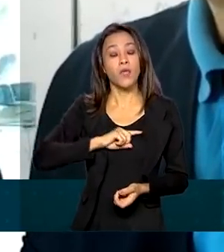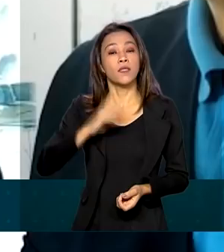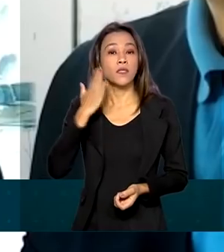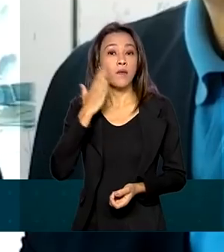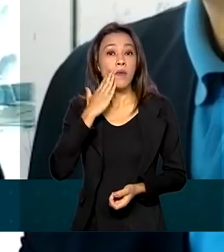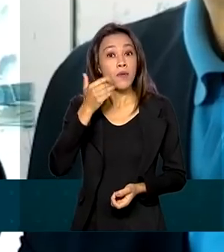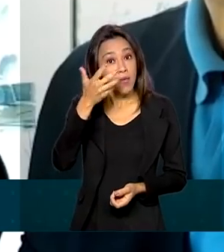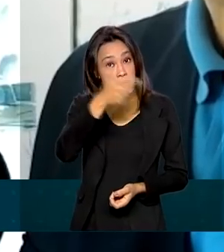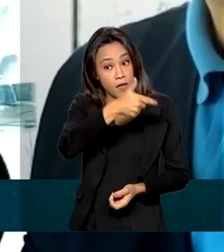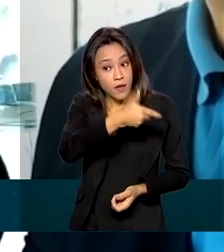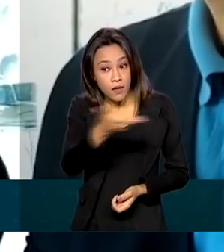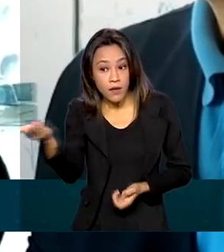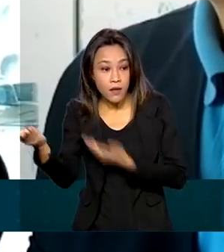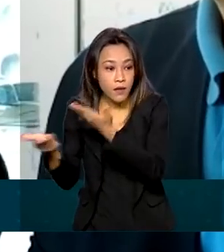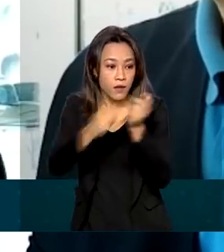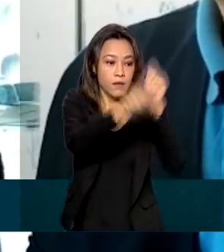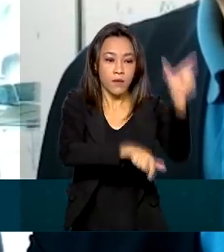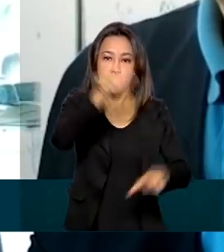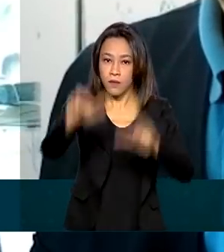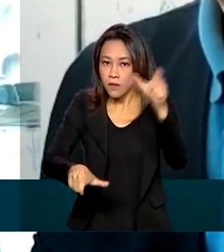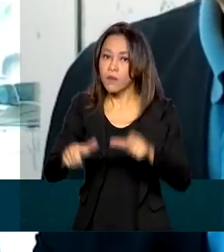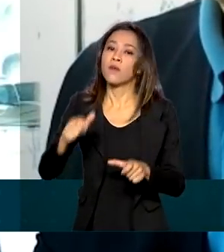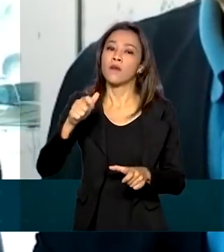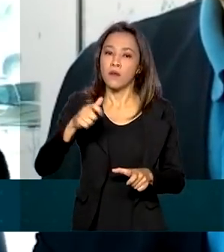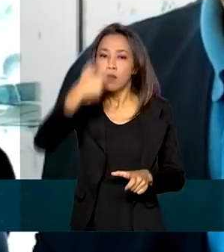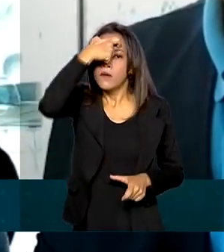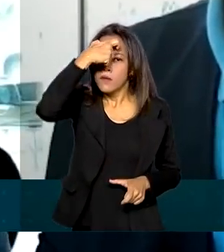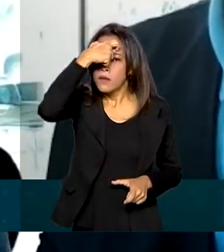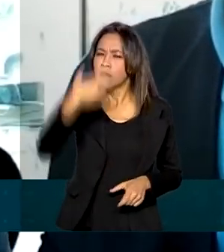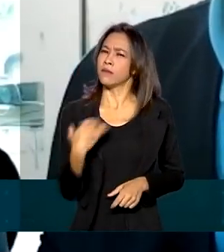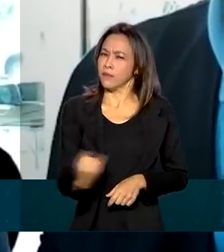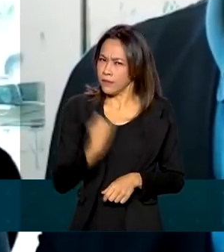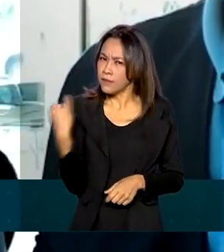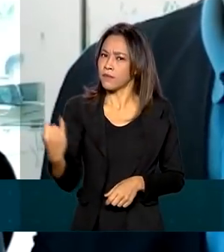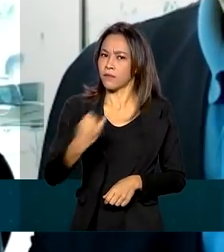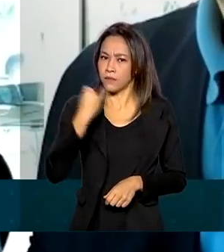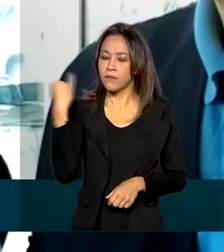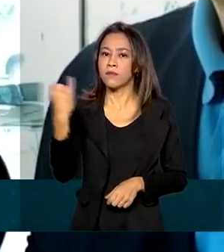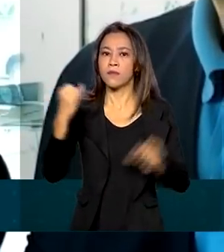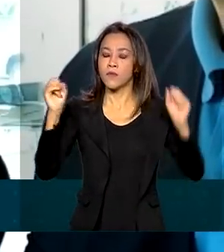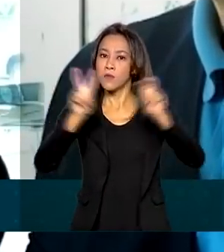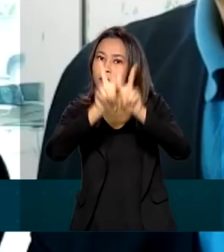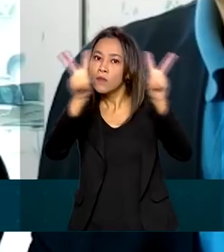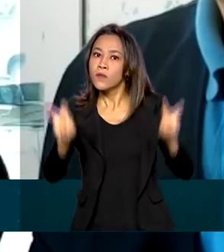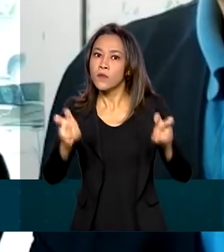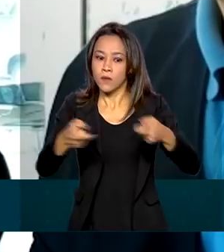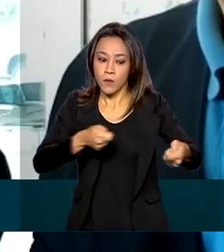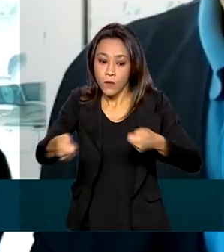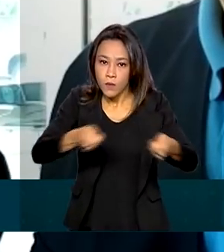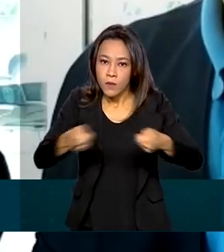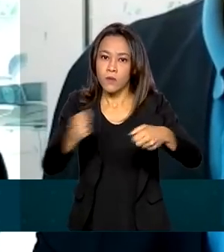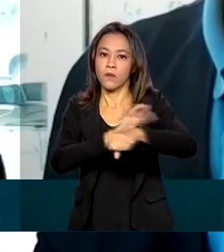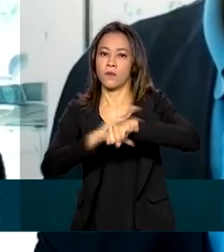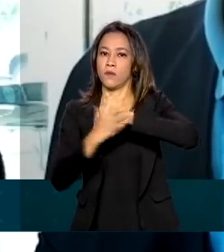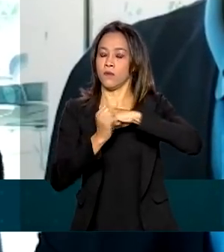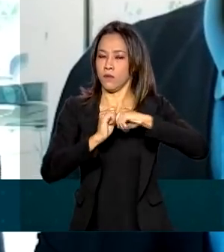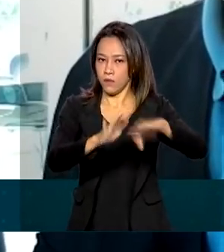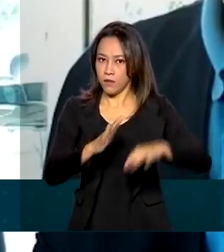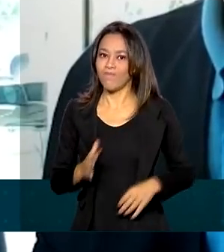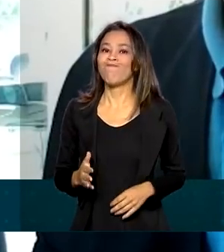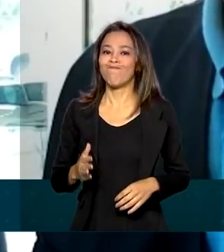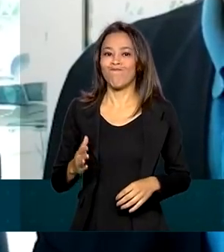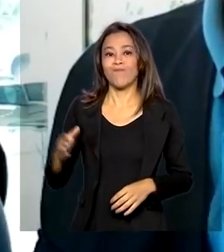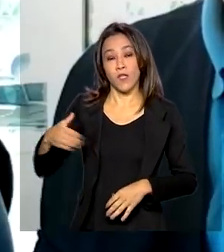conscientize que ela é fundamental nessa questão do controle da pandemia. As autoridades